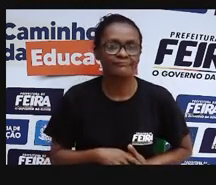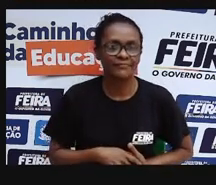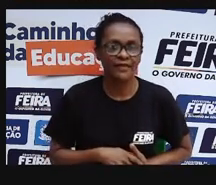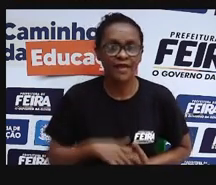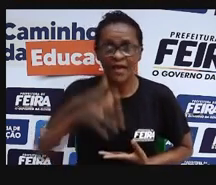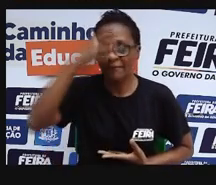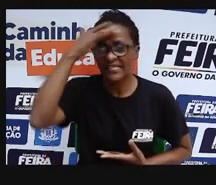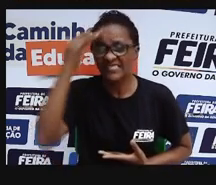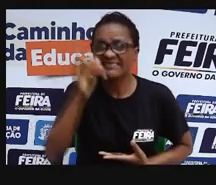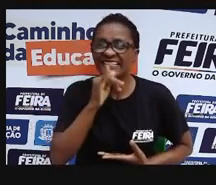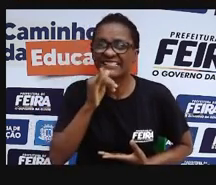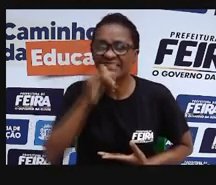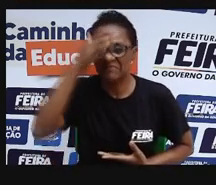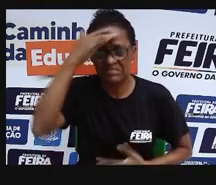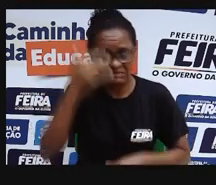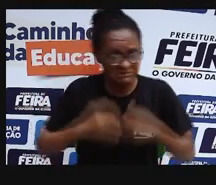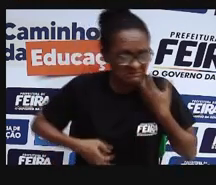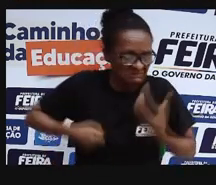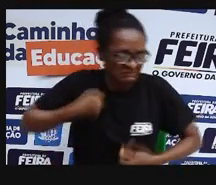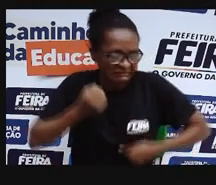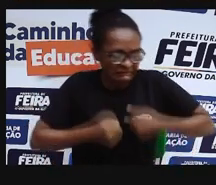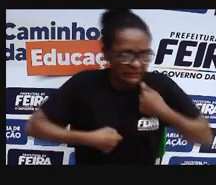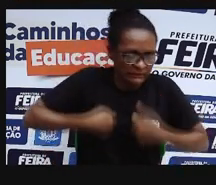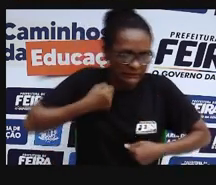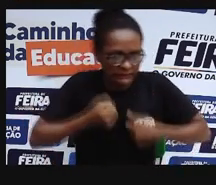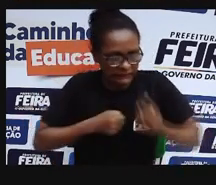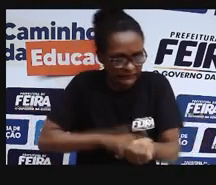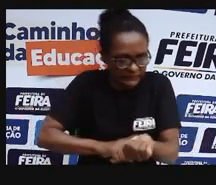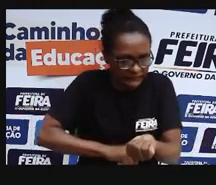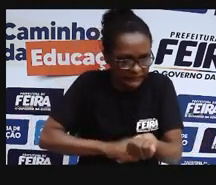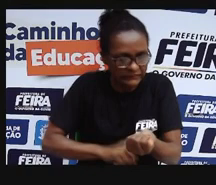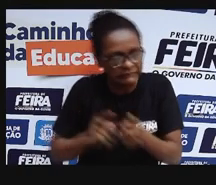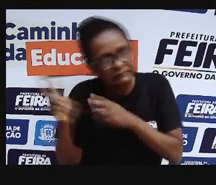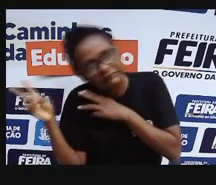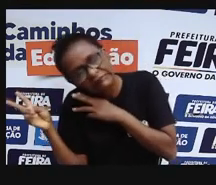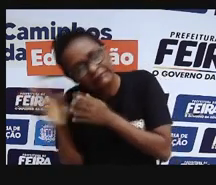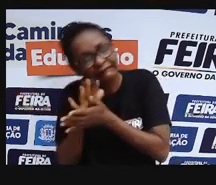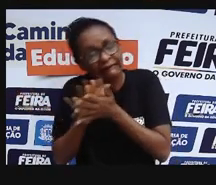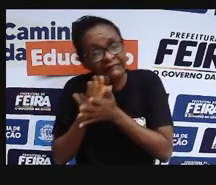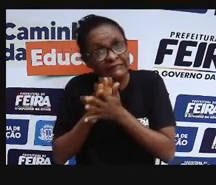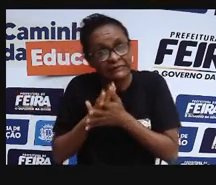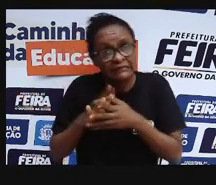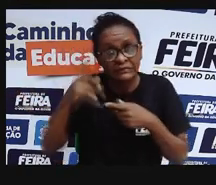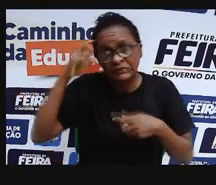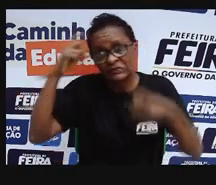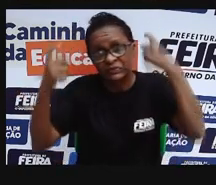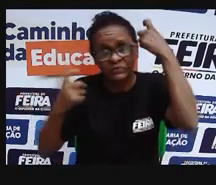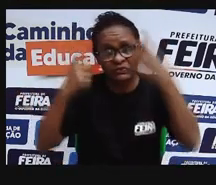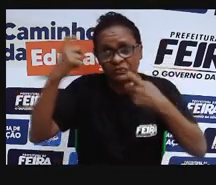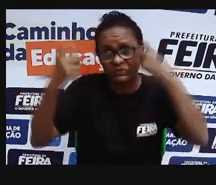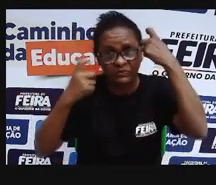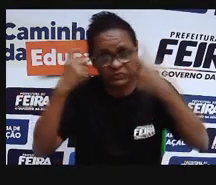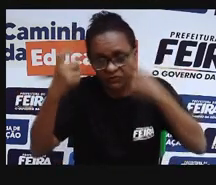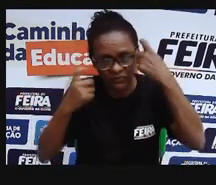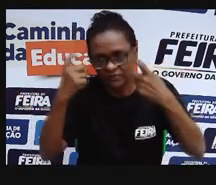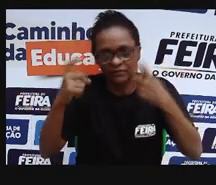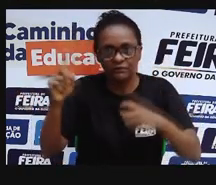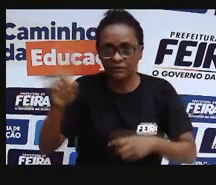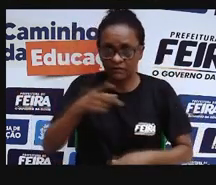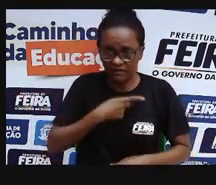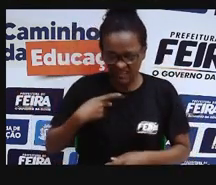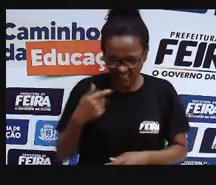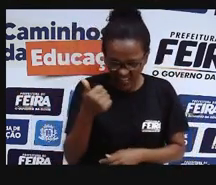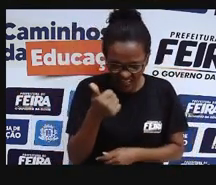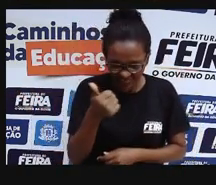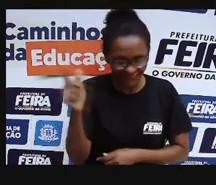acelerada, muito ansiosa, né, sem conseguir dormir direito, será que ela tá com a saúde 100%? Eu acho que